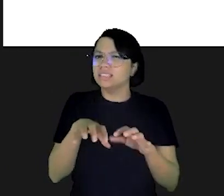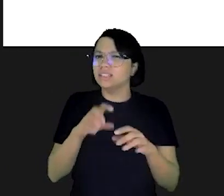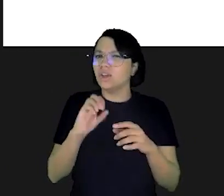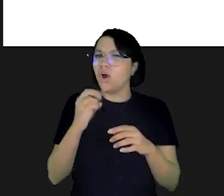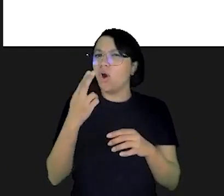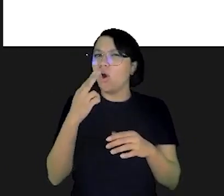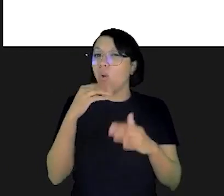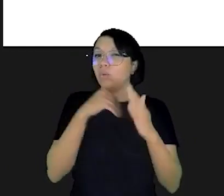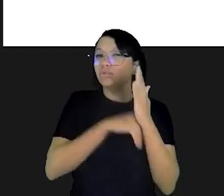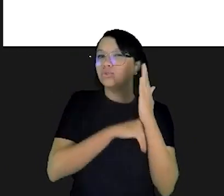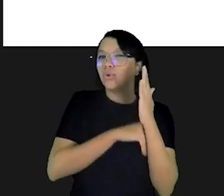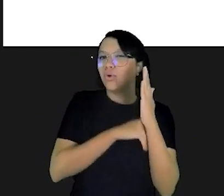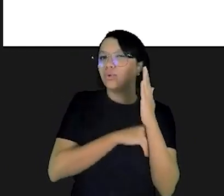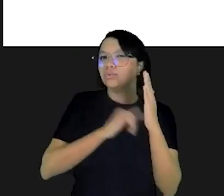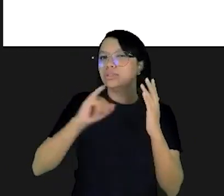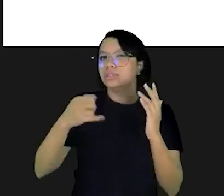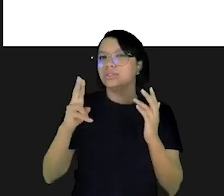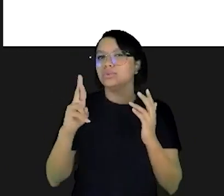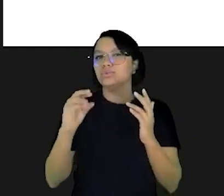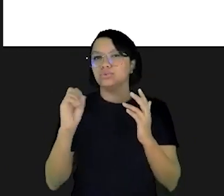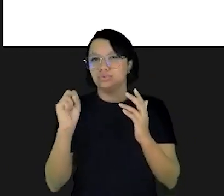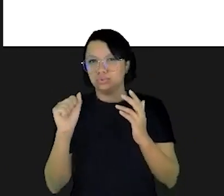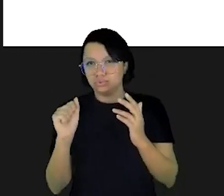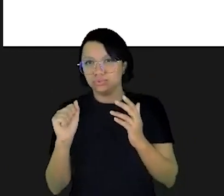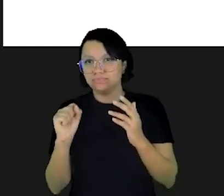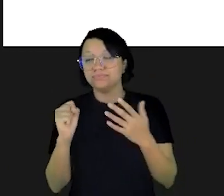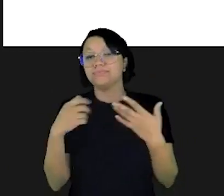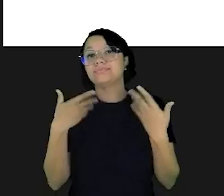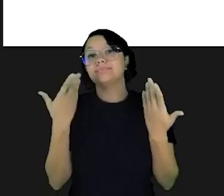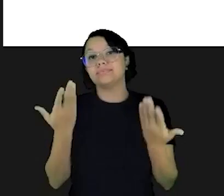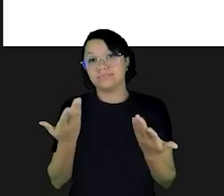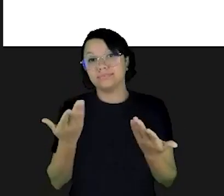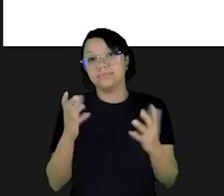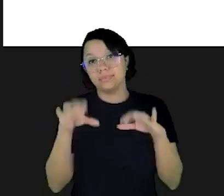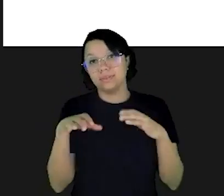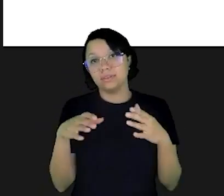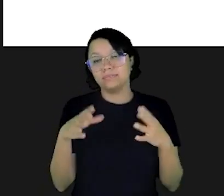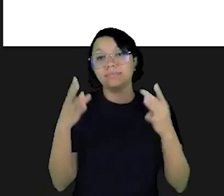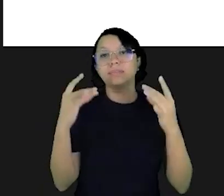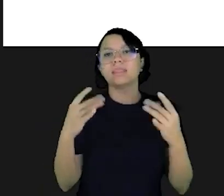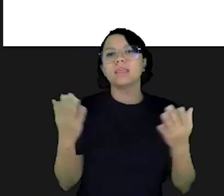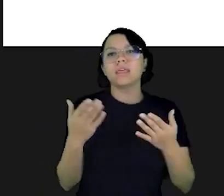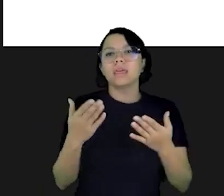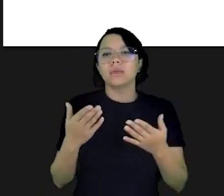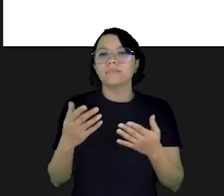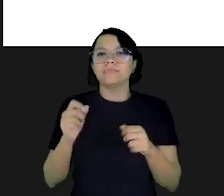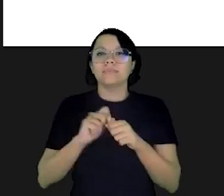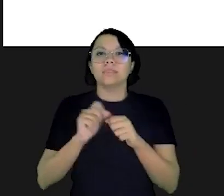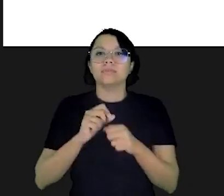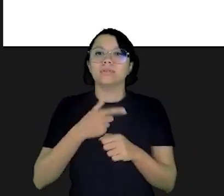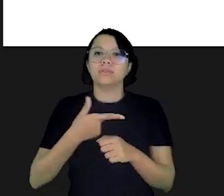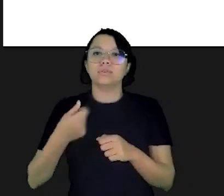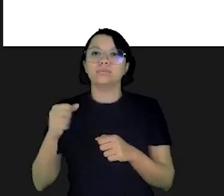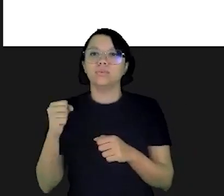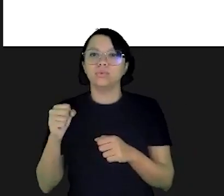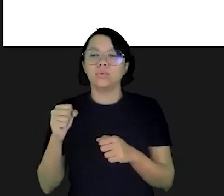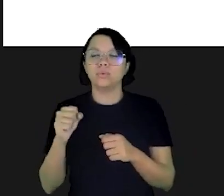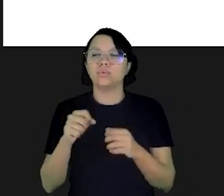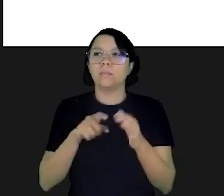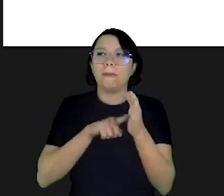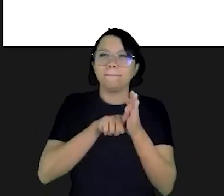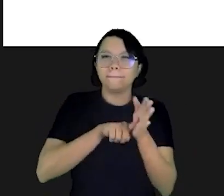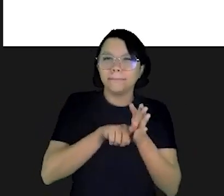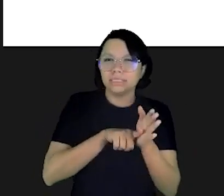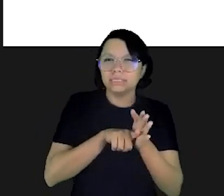era um preço que mascarava juros que estavam embutidos ali dentro provavelmente era isso agora detalhe nós